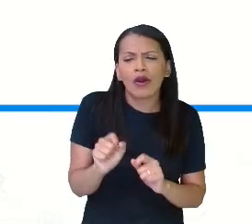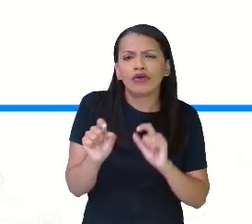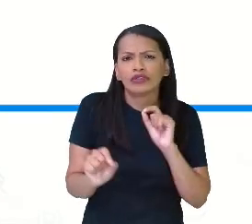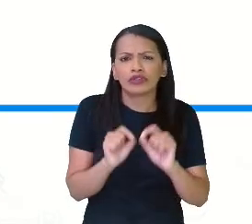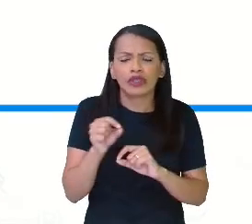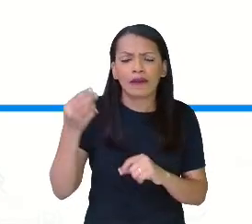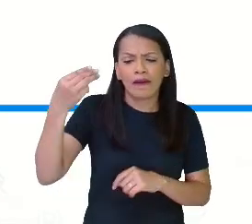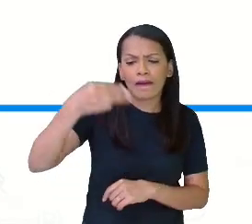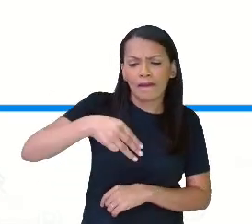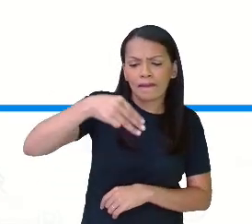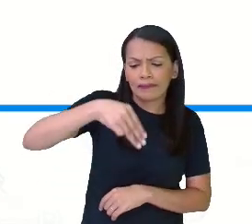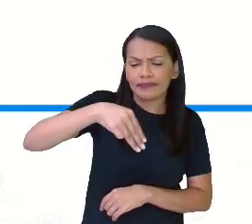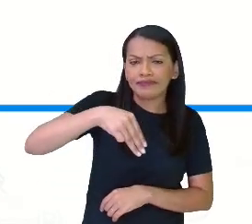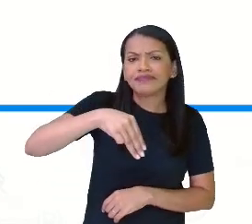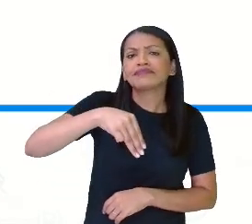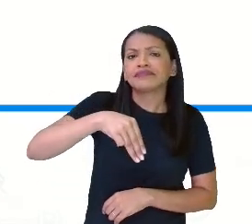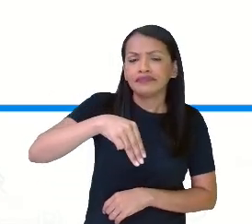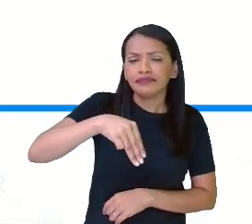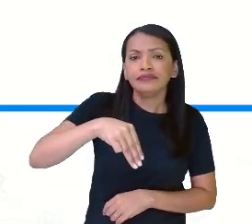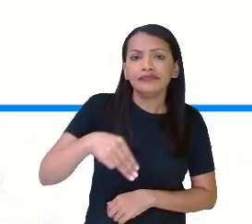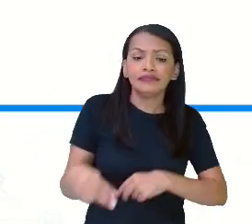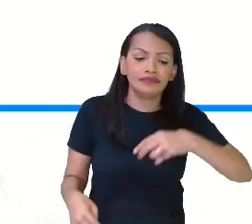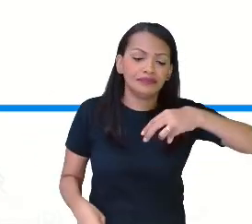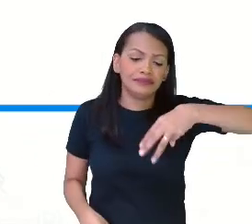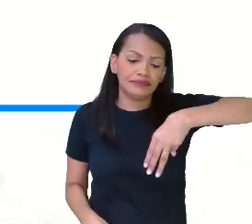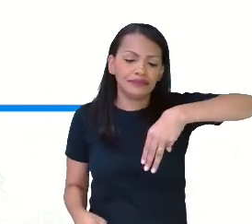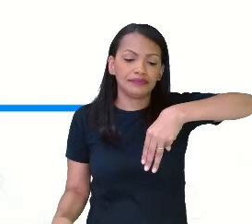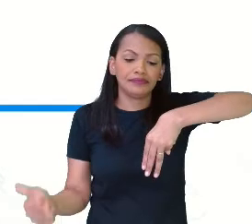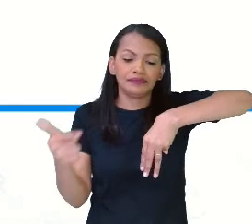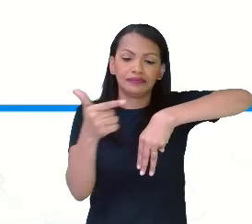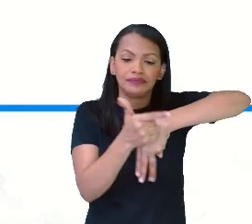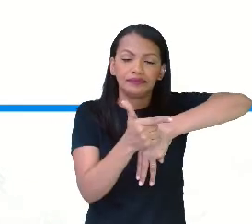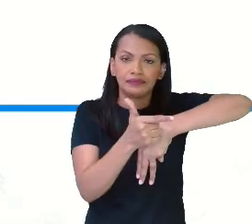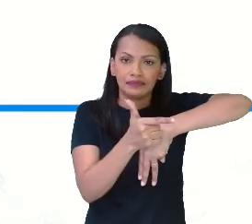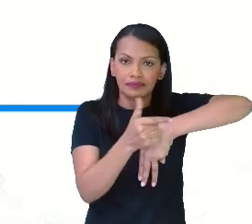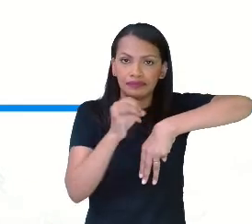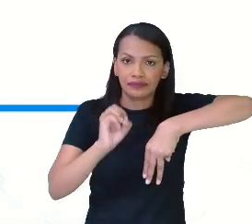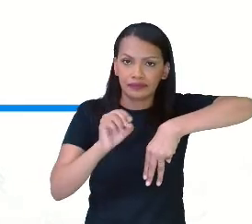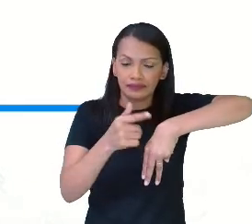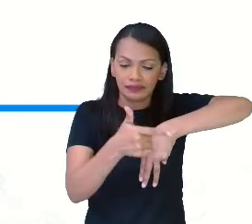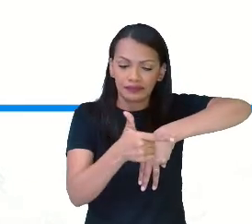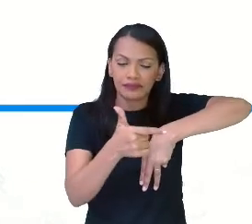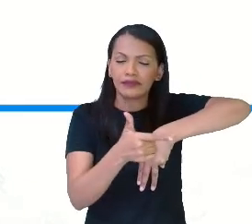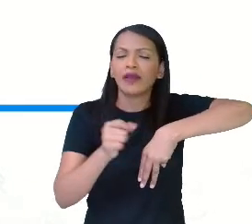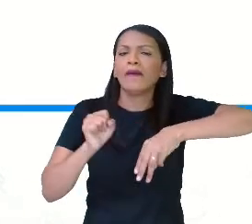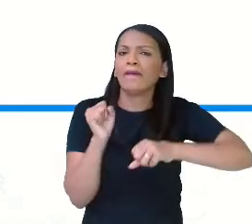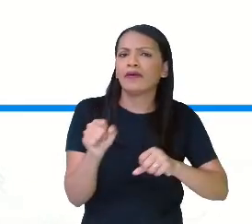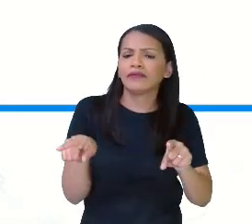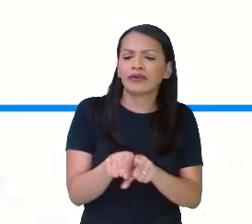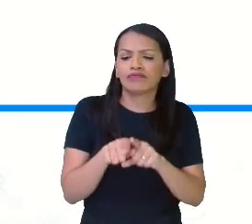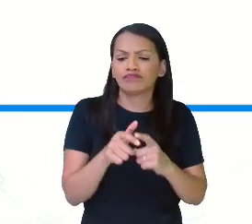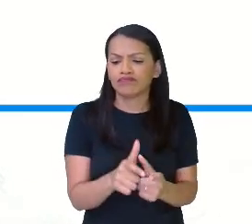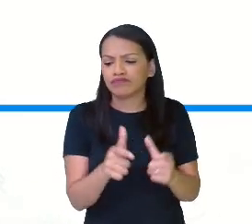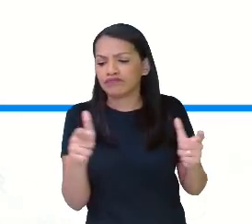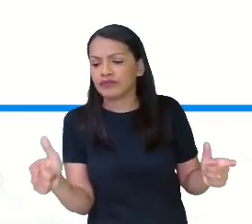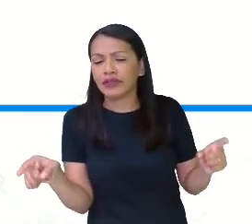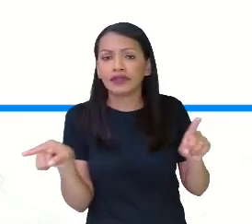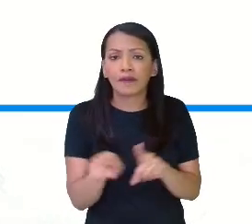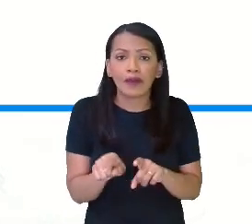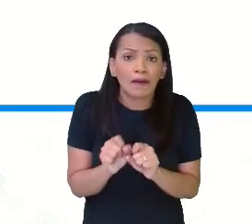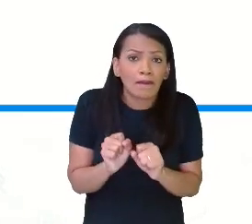metros quadrados, se a gente estiver trabalhando com uma coisa maior, né, ela pode também ser o quê? Em